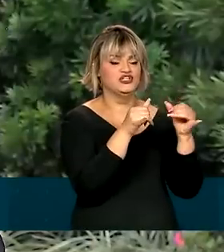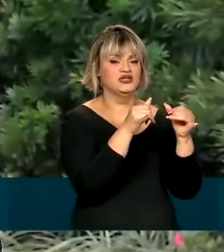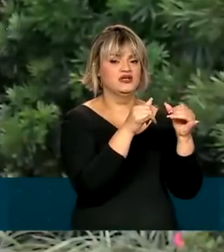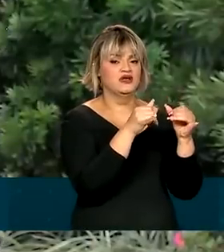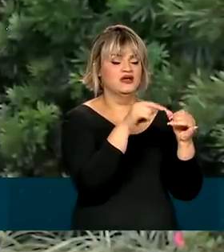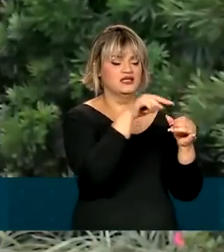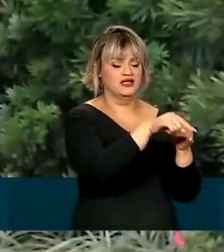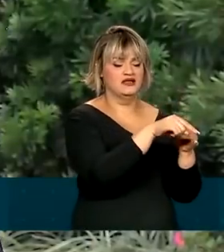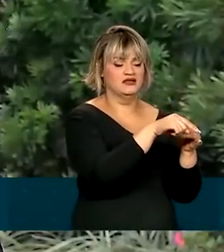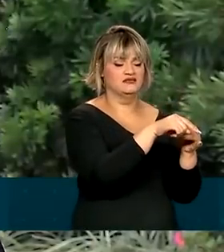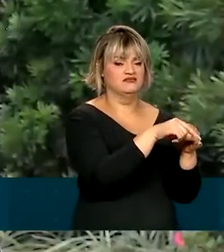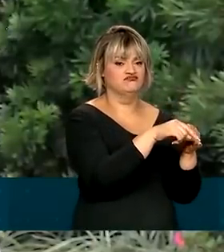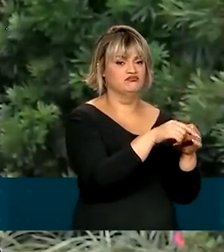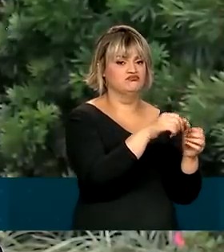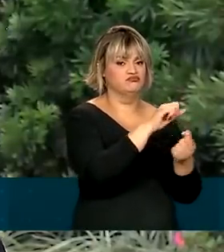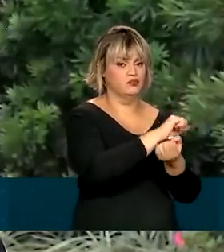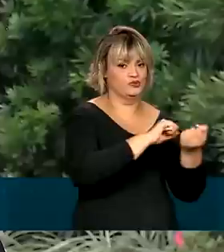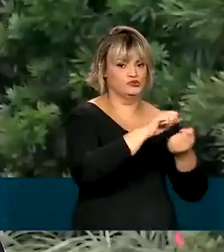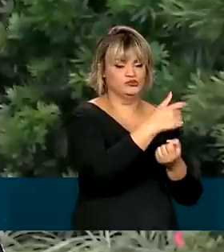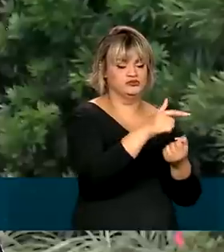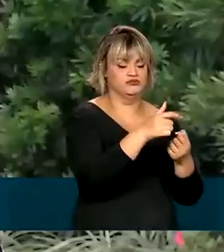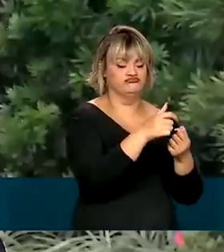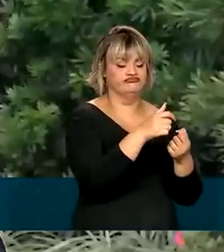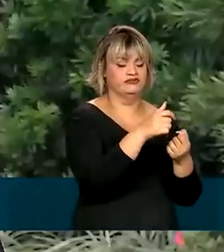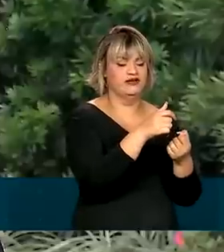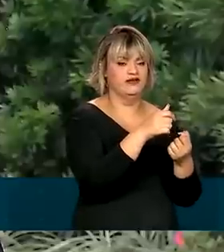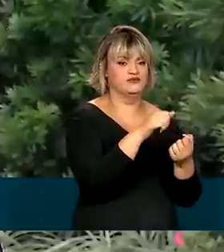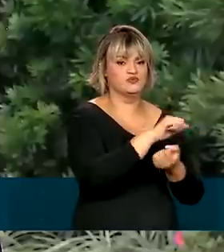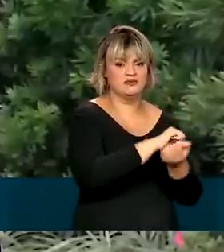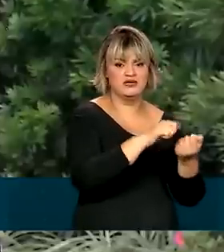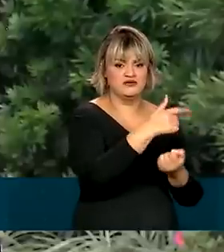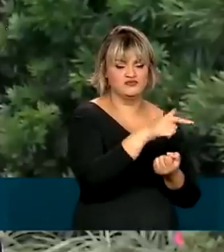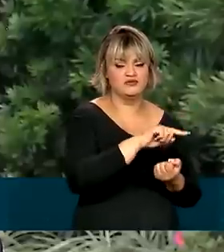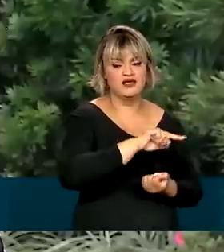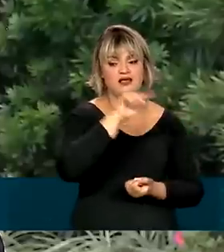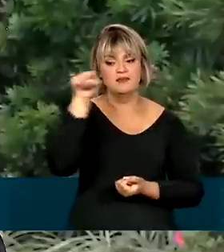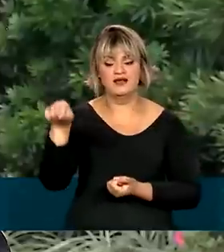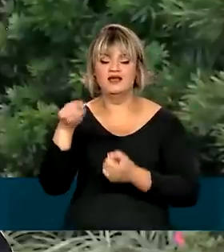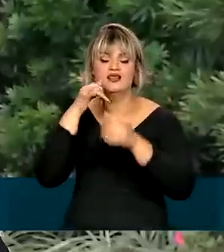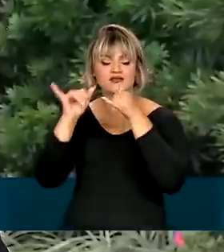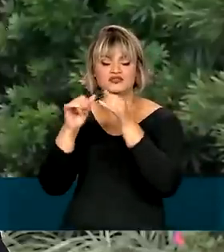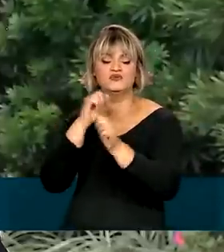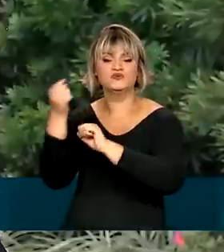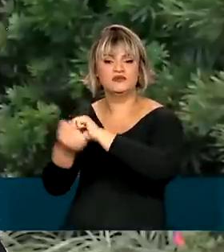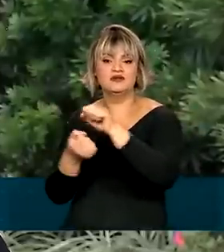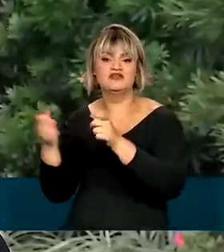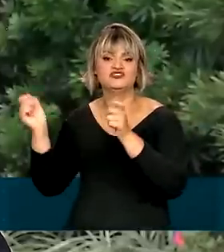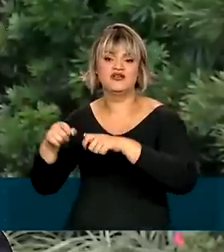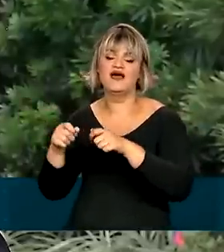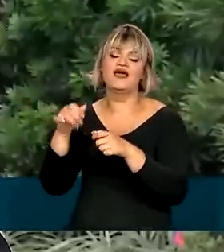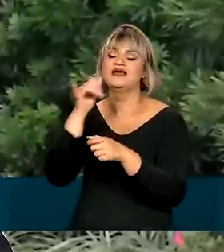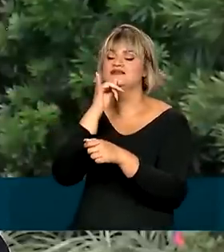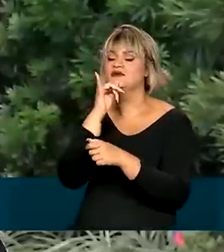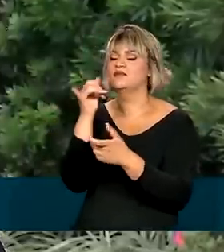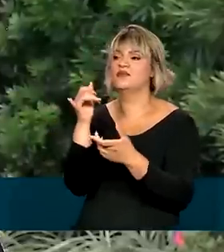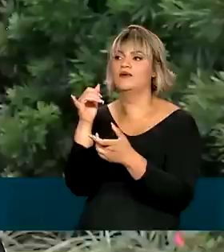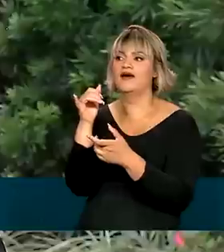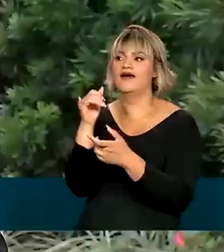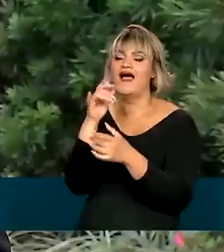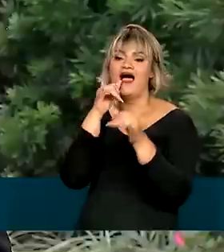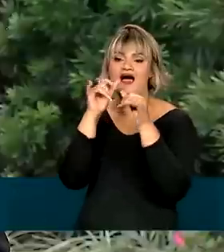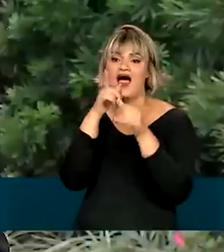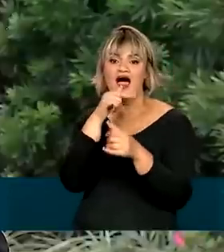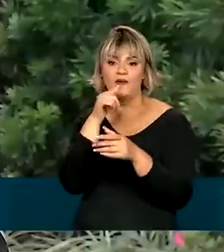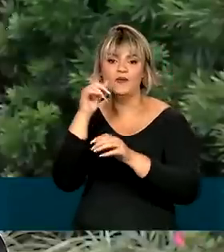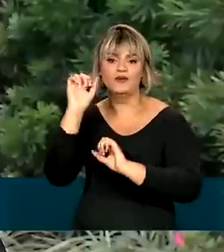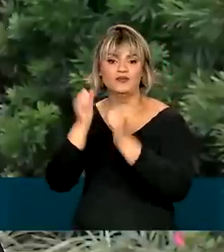de fontes não renováveis para a produção, a partir de geração, a partir de fontes renováveis, como as hidrelétricas usadas aqui no Brasil.